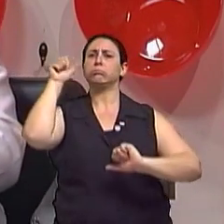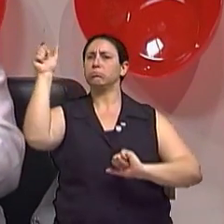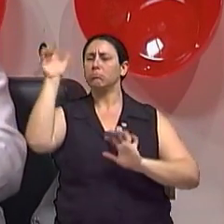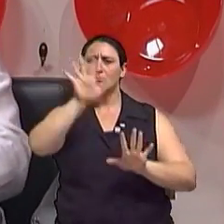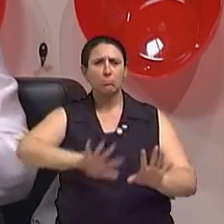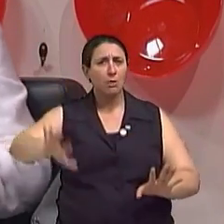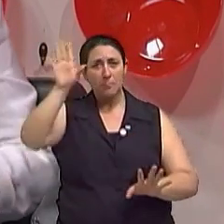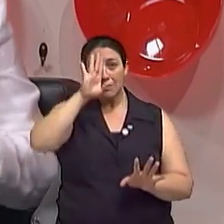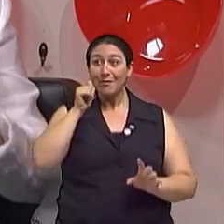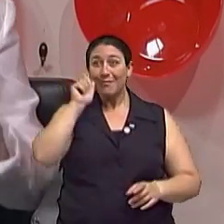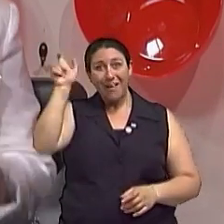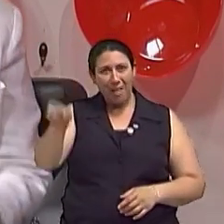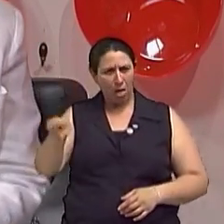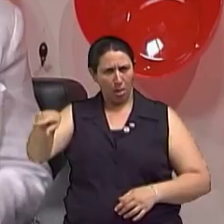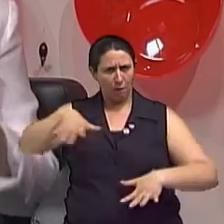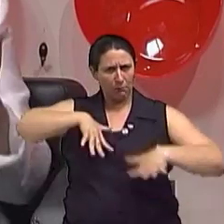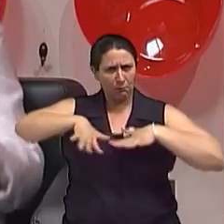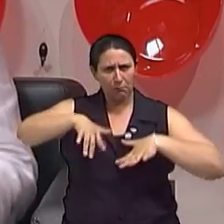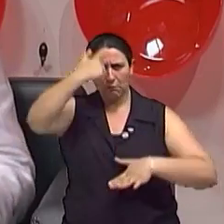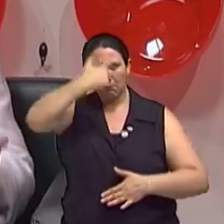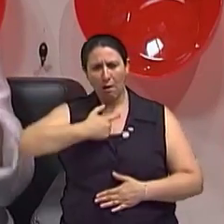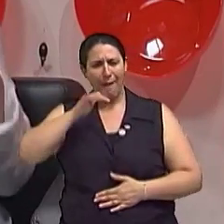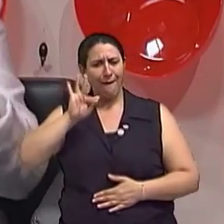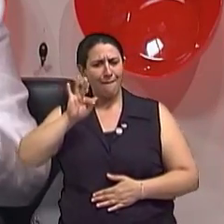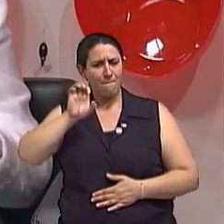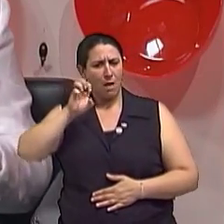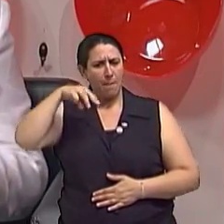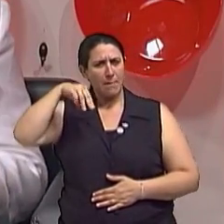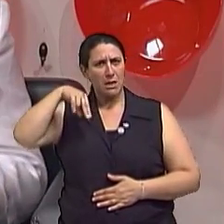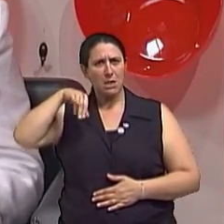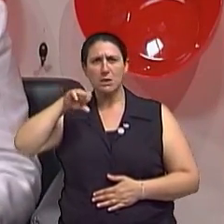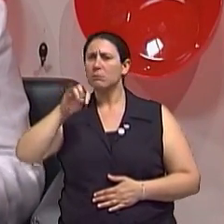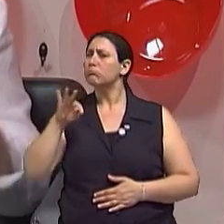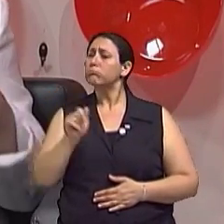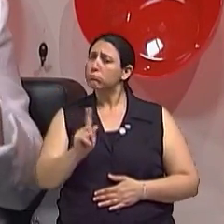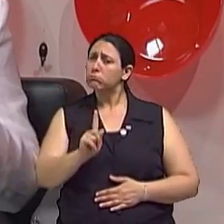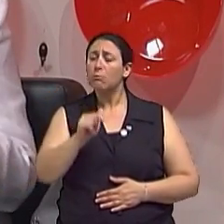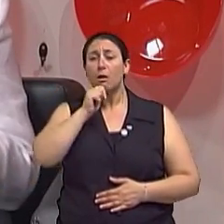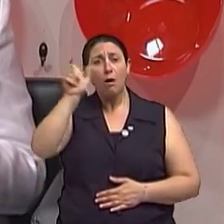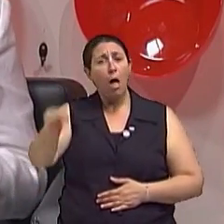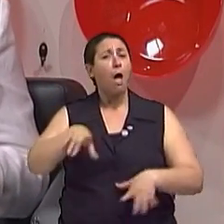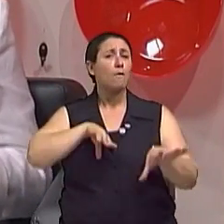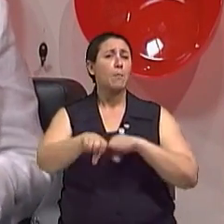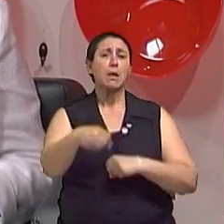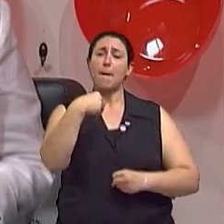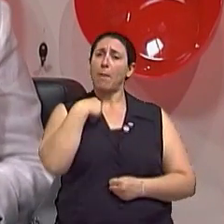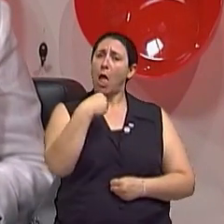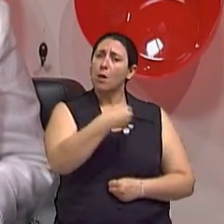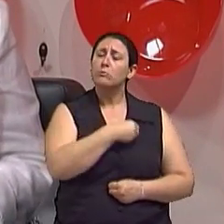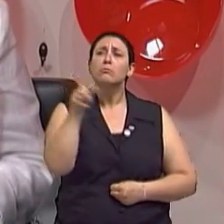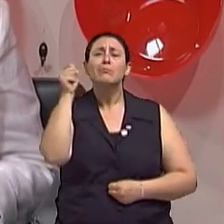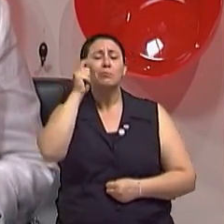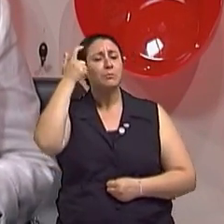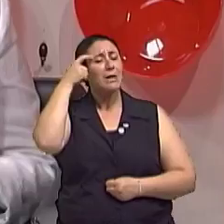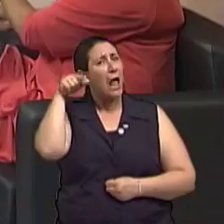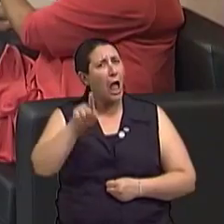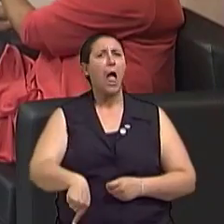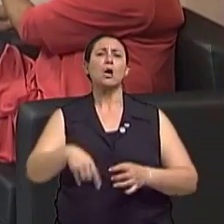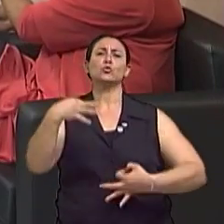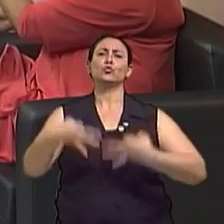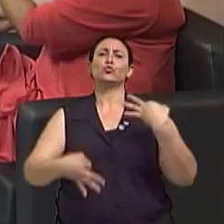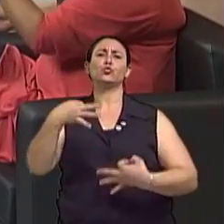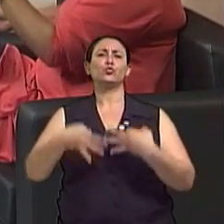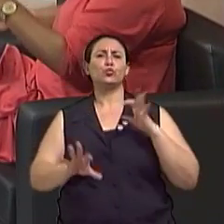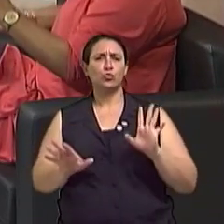Ela não é uma feminista, ela é uma mulher médica que lutou, na verdade, pelo que achou que era o justo. E extrapolou